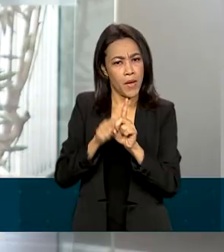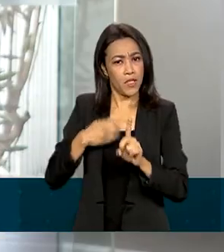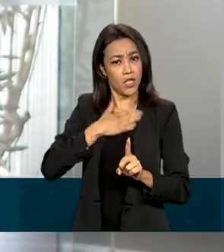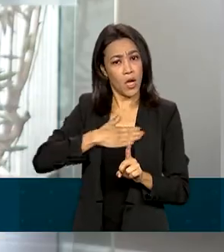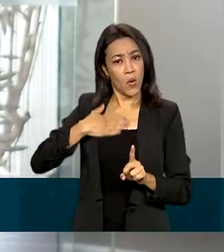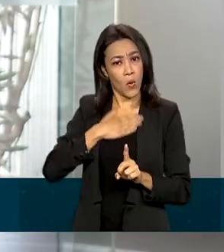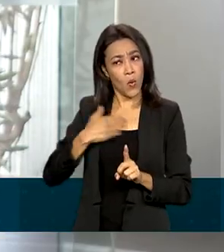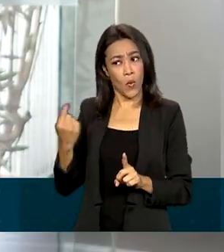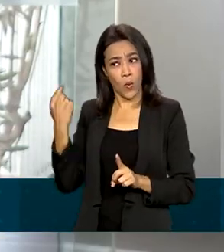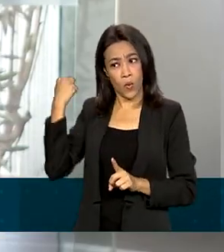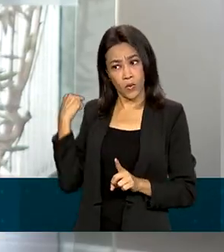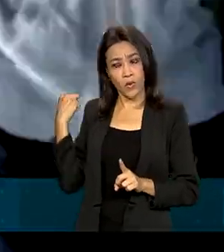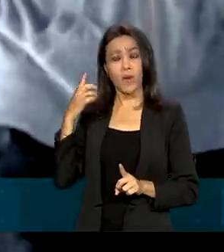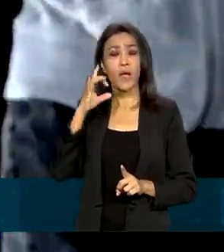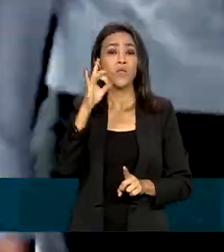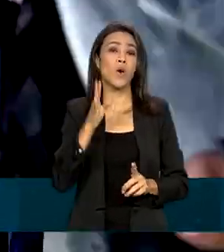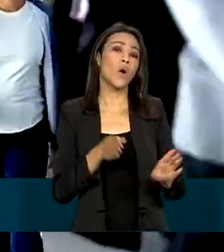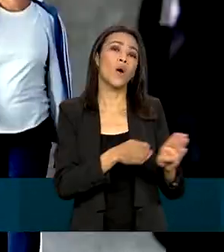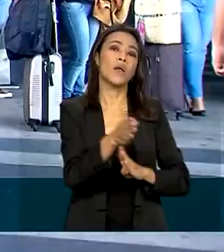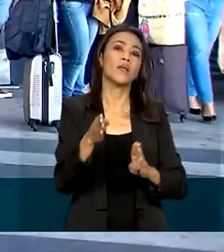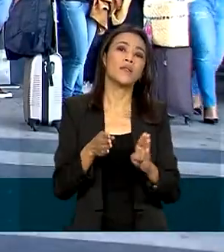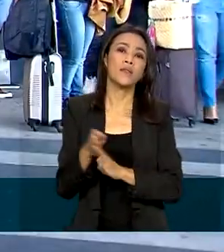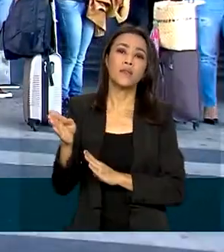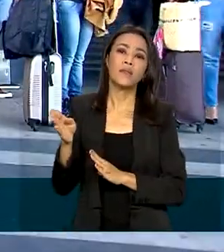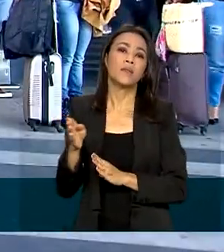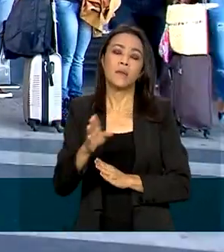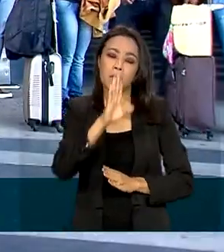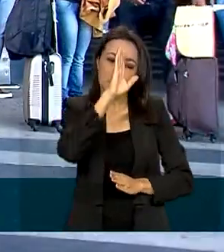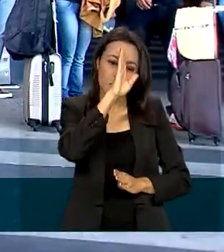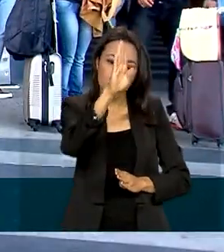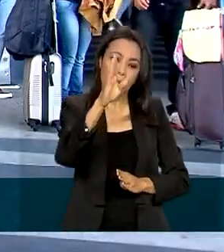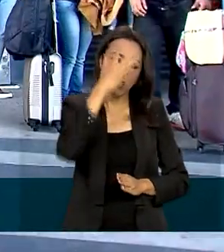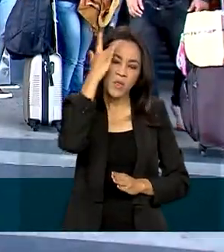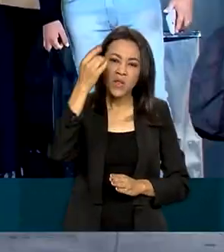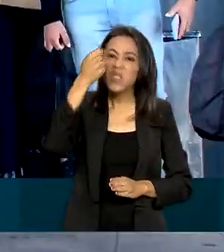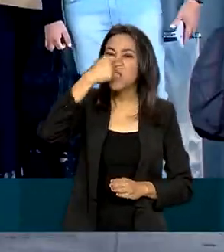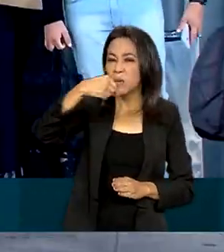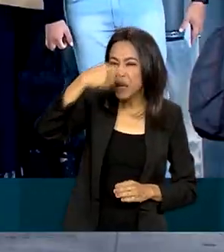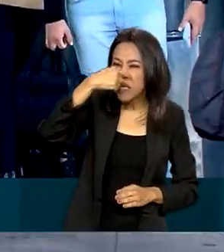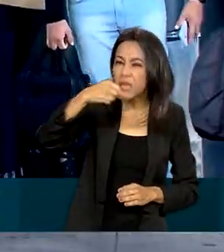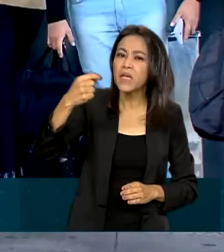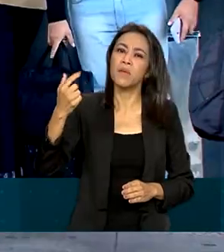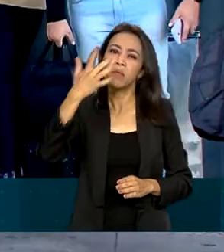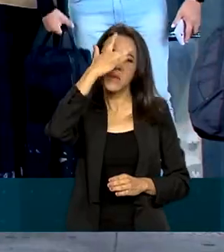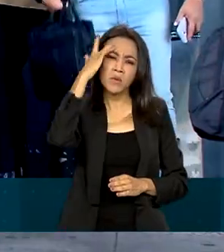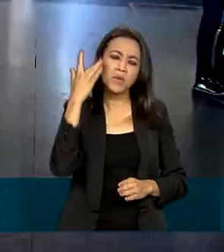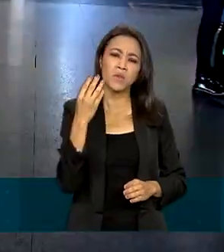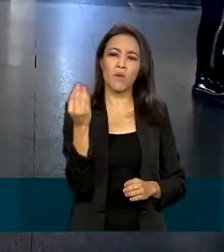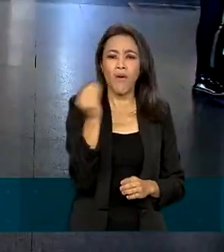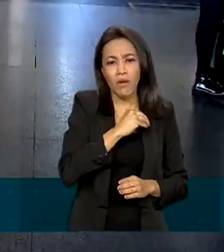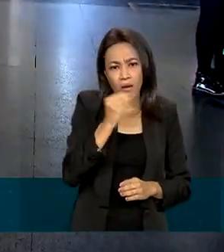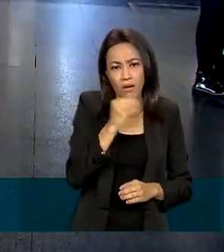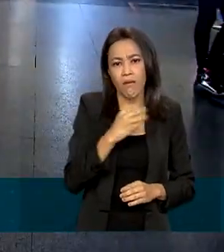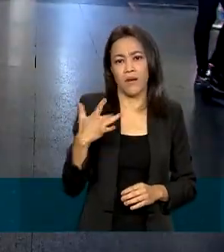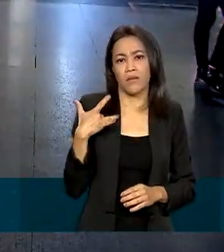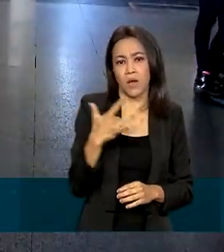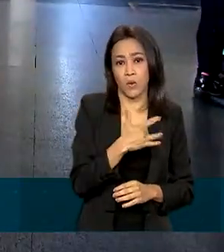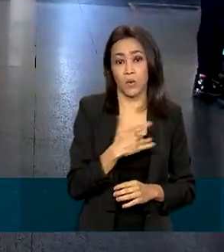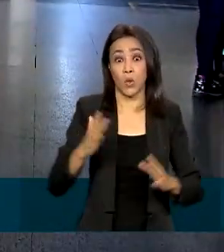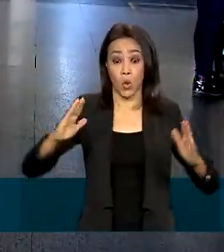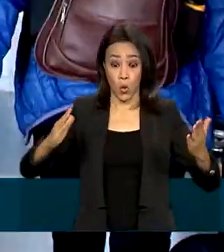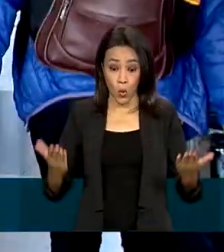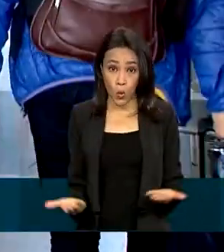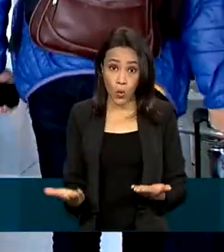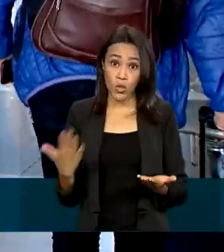era apenas recomendado, principalmente pra pessoas com sintomas gripais ou mais vulneráveis. Então, a partir de hoje,